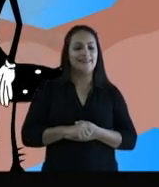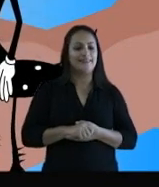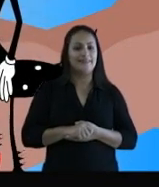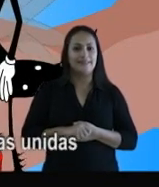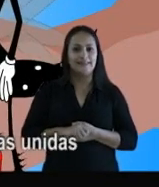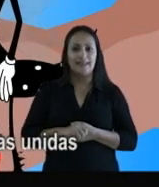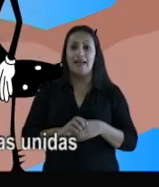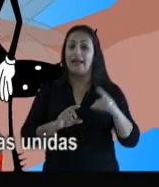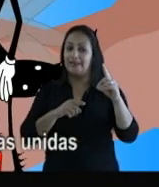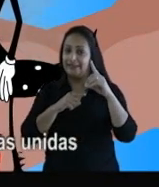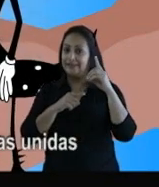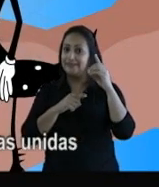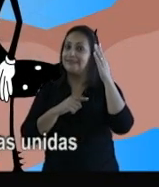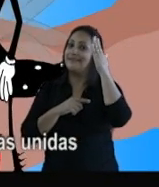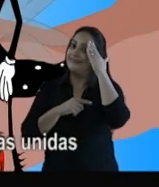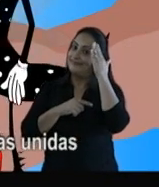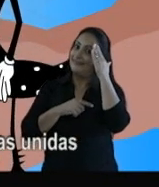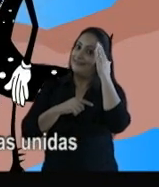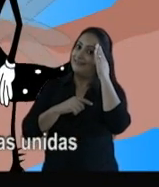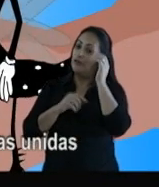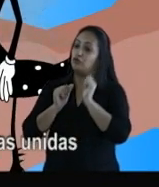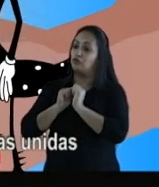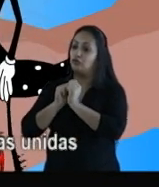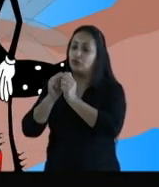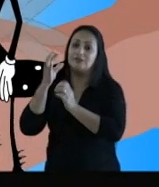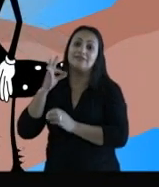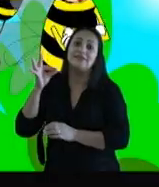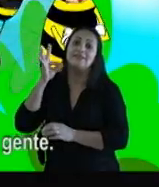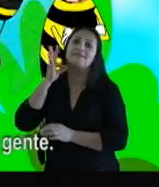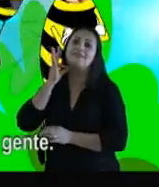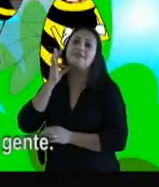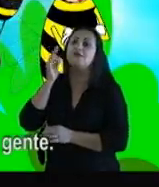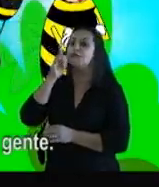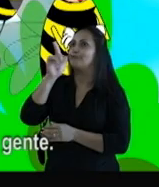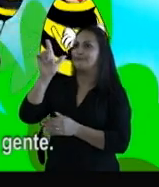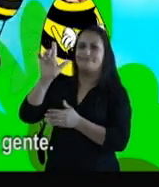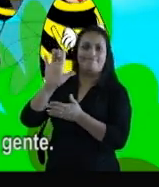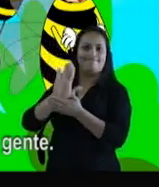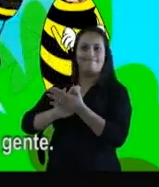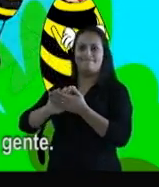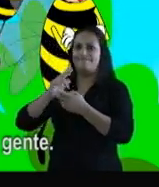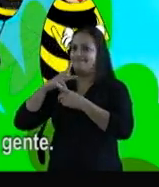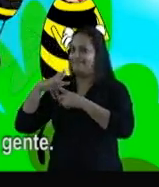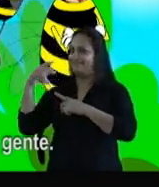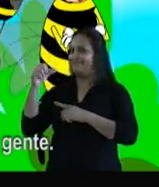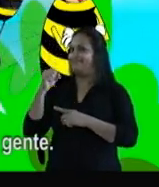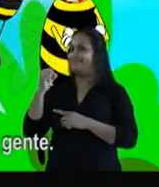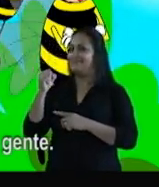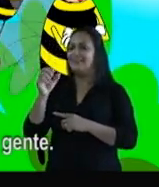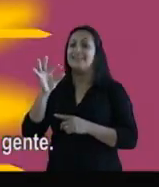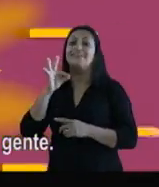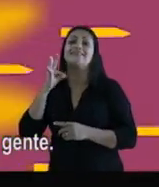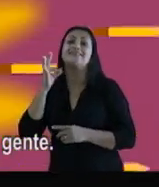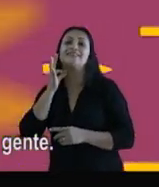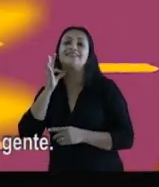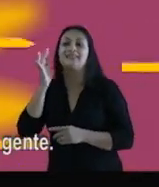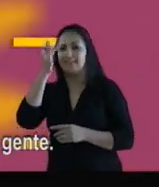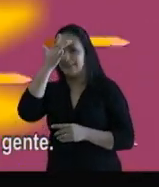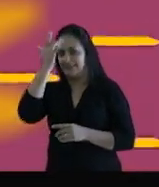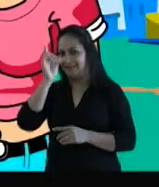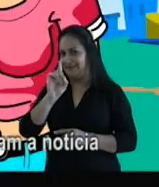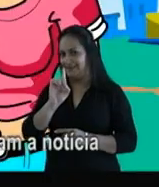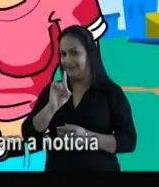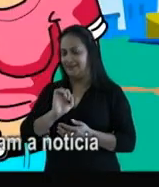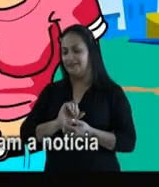percebeu que não podia lutar com tantas amigas unidas. Mesmo sendo elas abelhas e não gente.